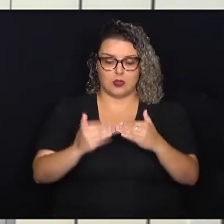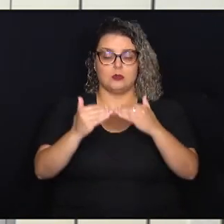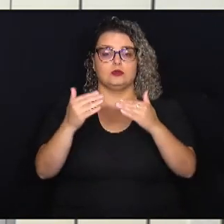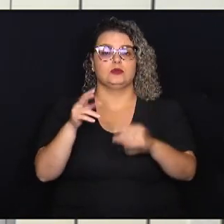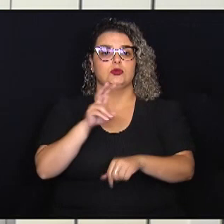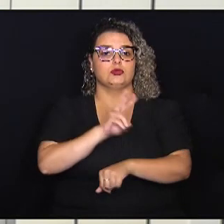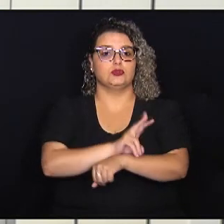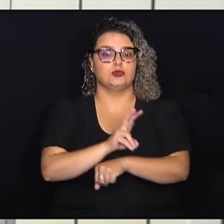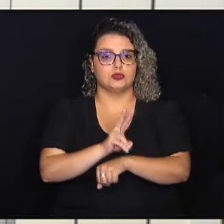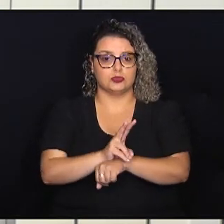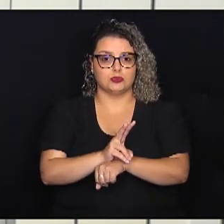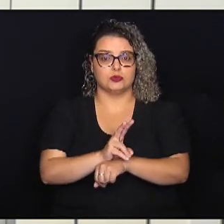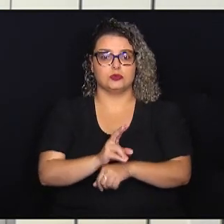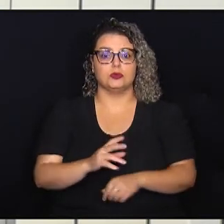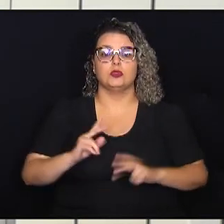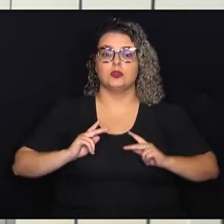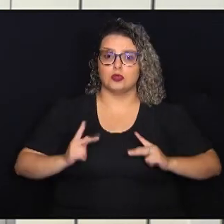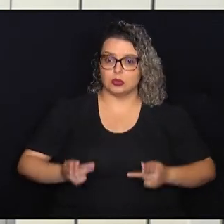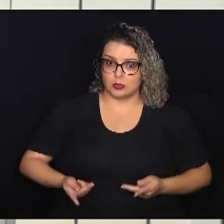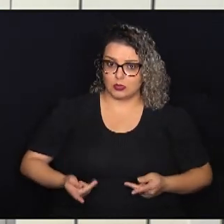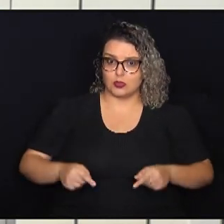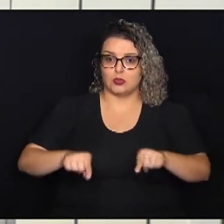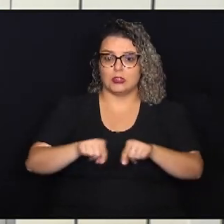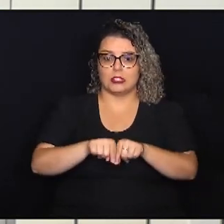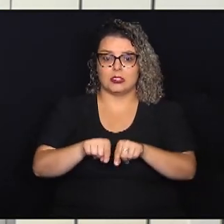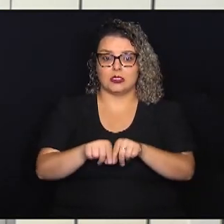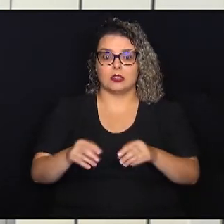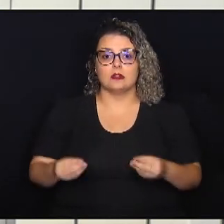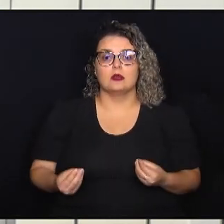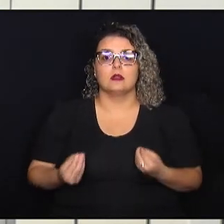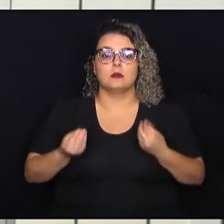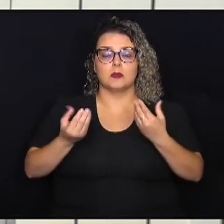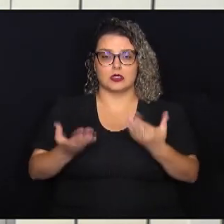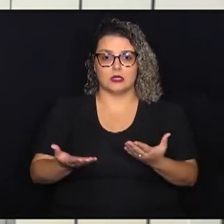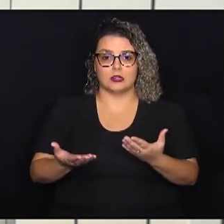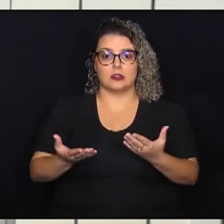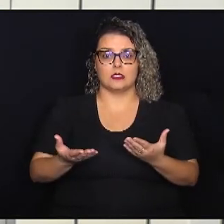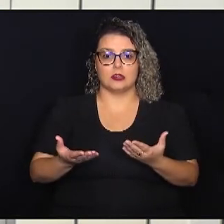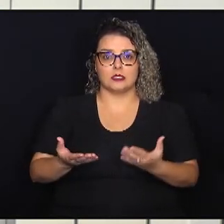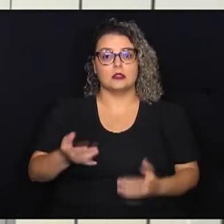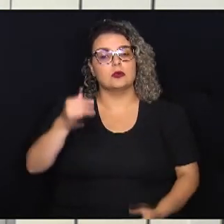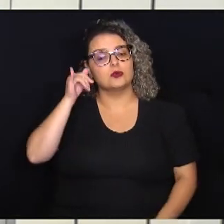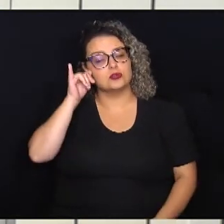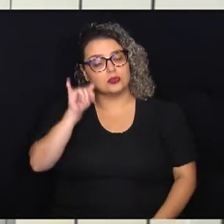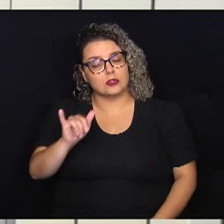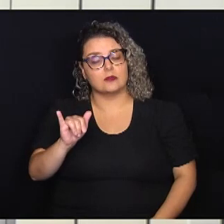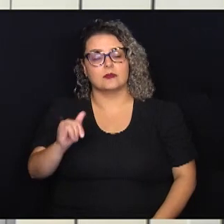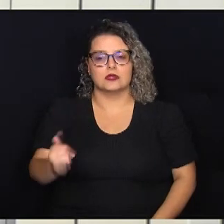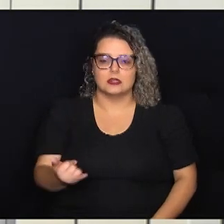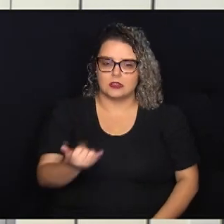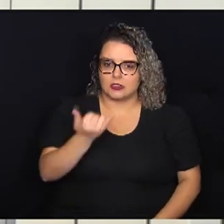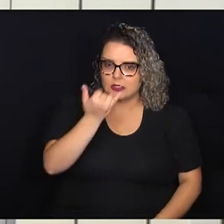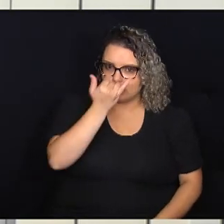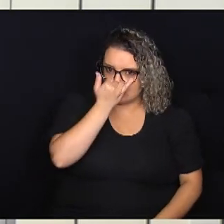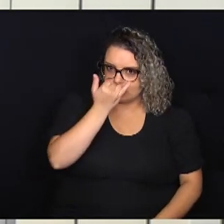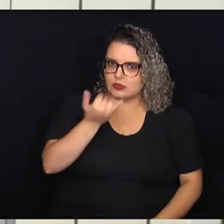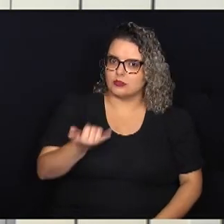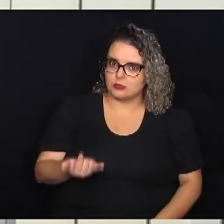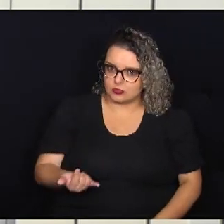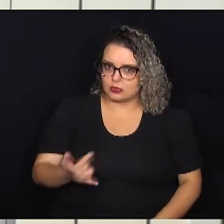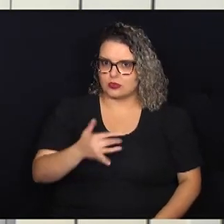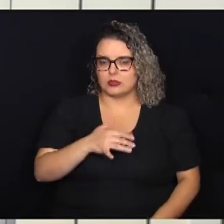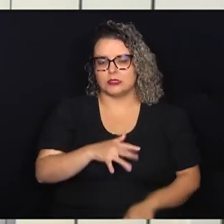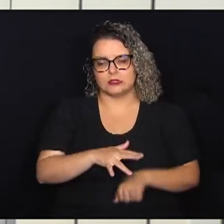cuidado humano e proporcionando a prevenção de doenças. Aqui em Campinas, 52